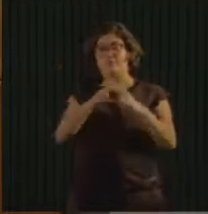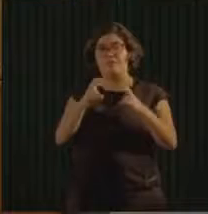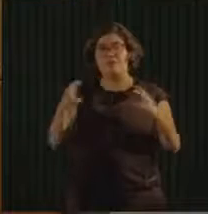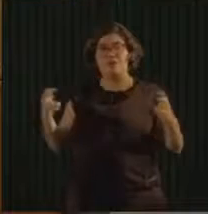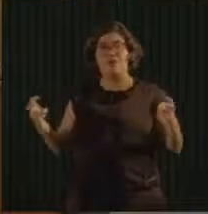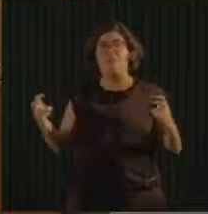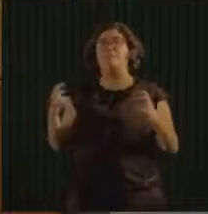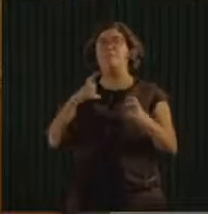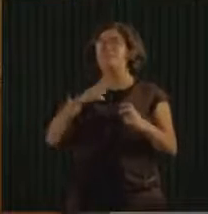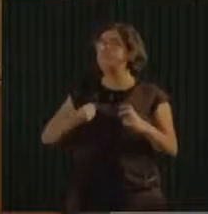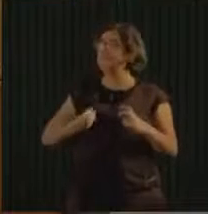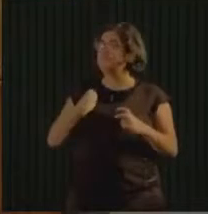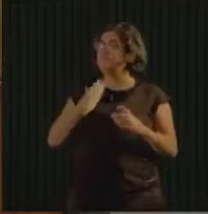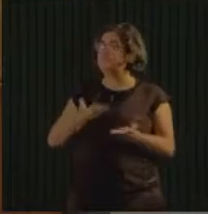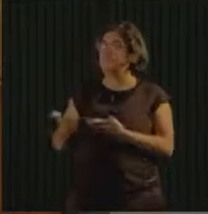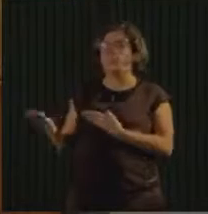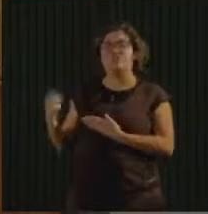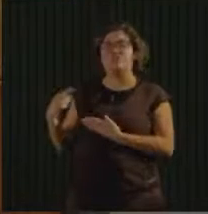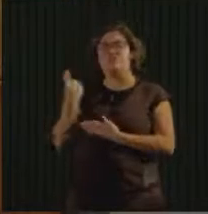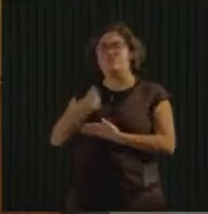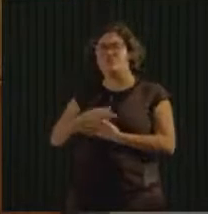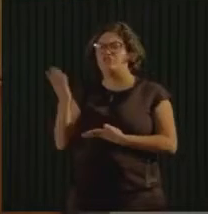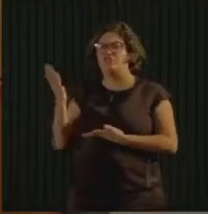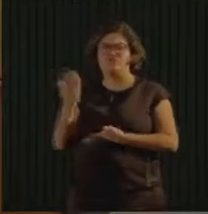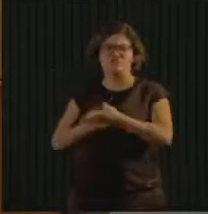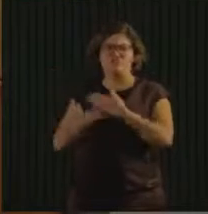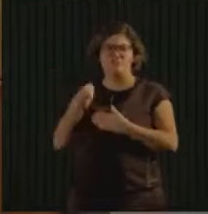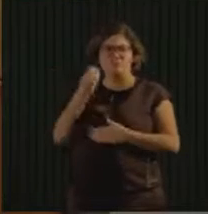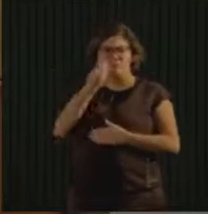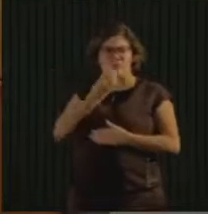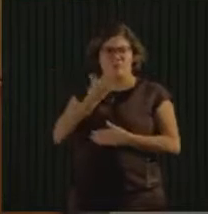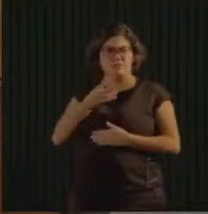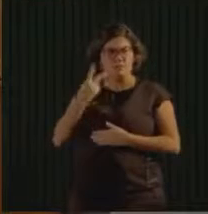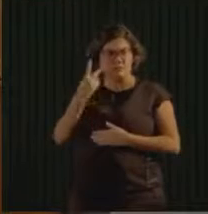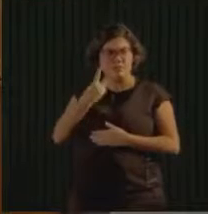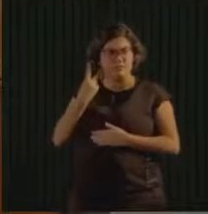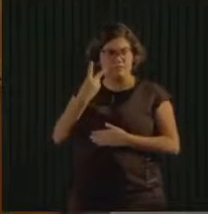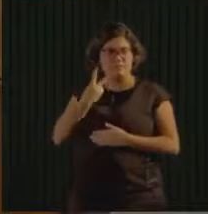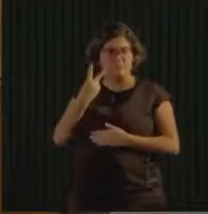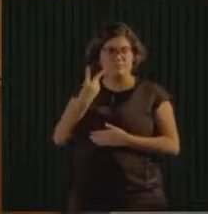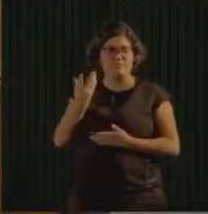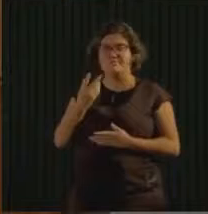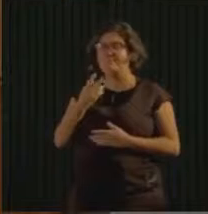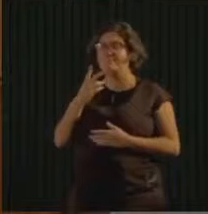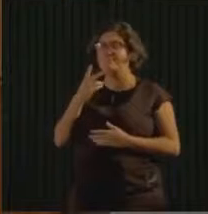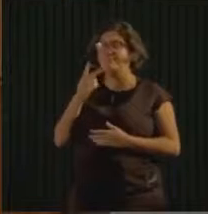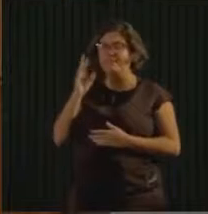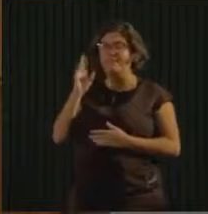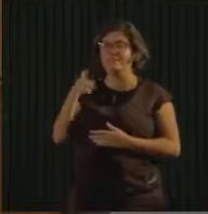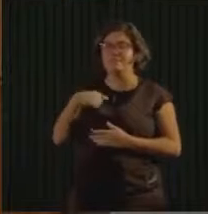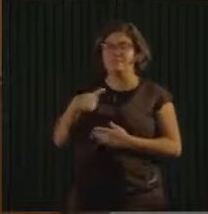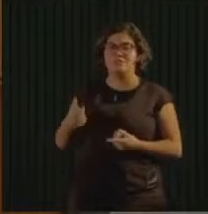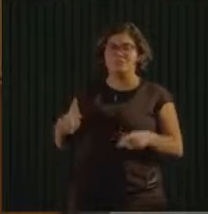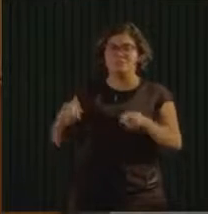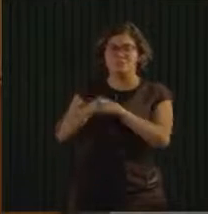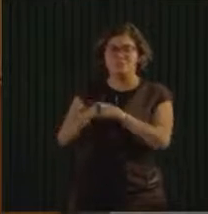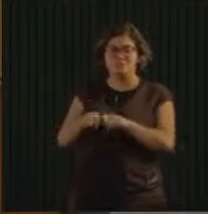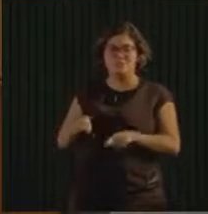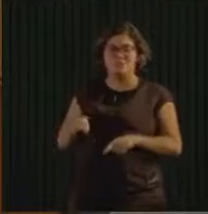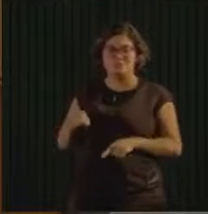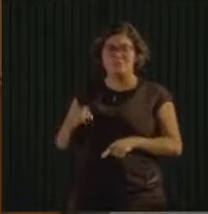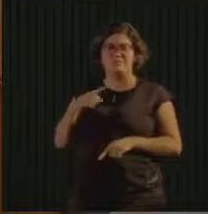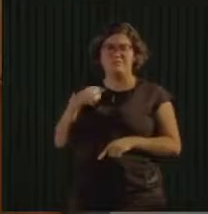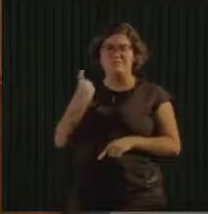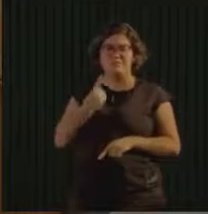que nós já ouvimos tão bem agora há pouco. Marquito, se junte a gente aqui, por favor. O